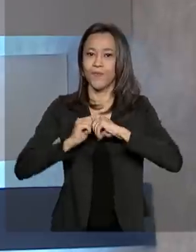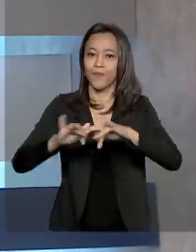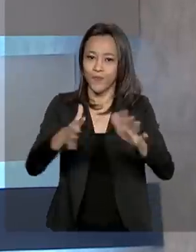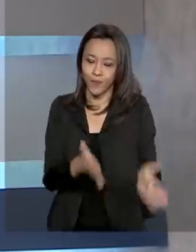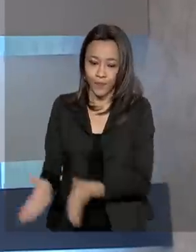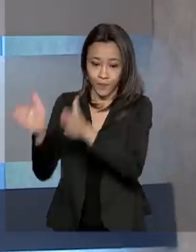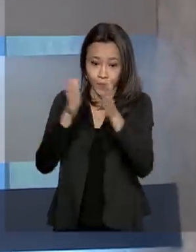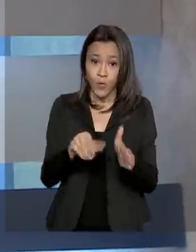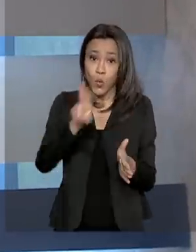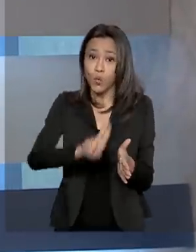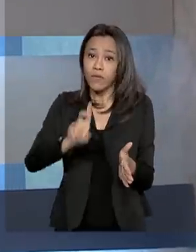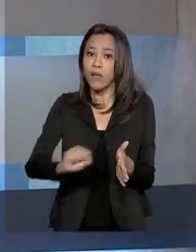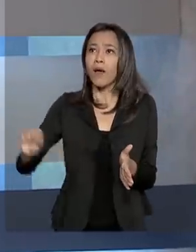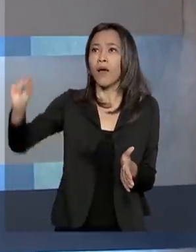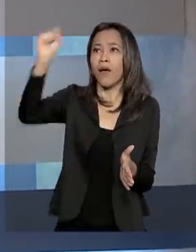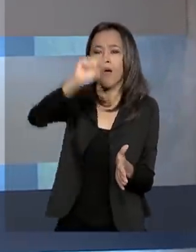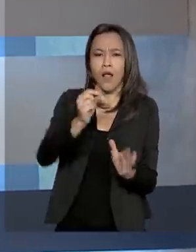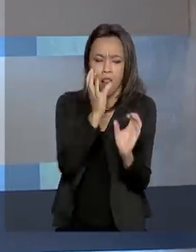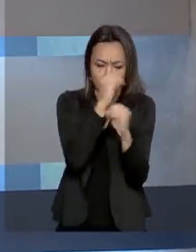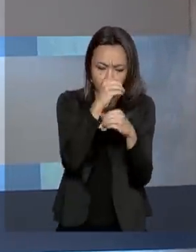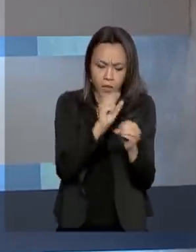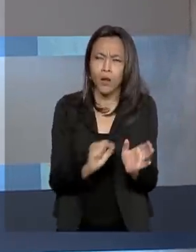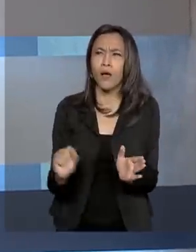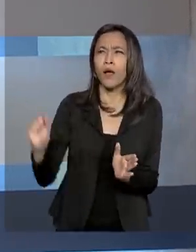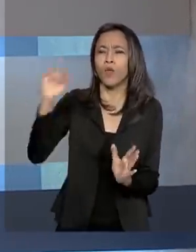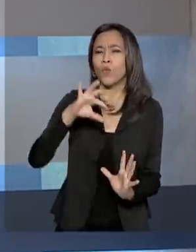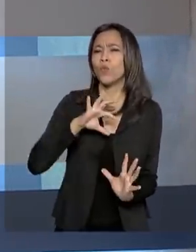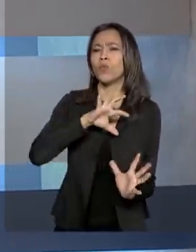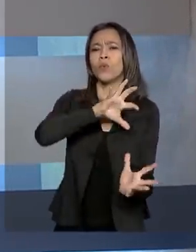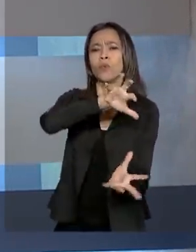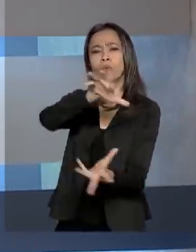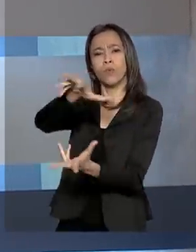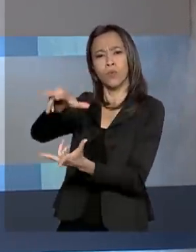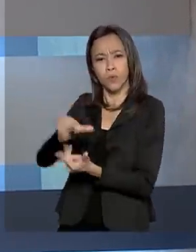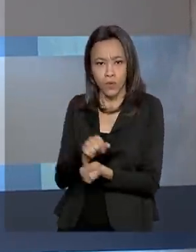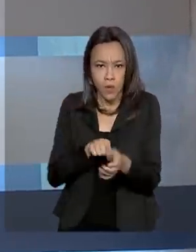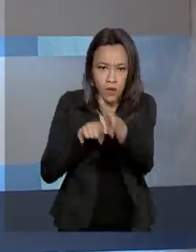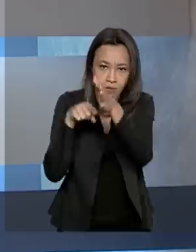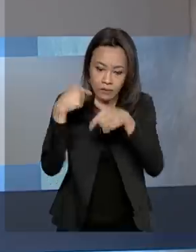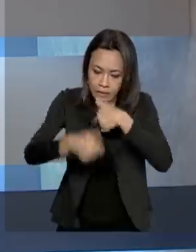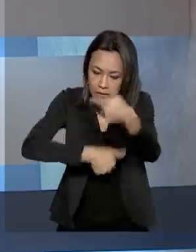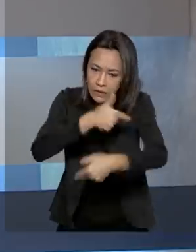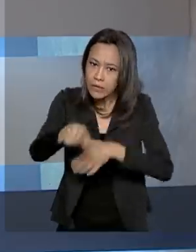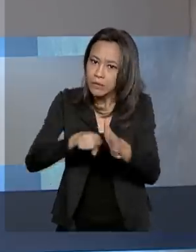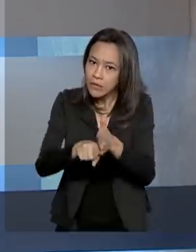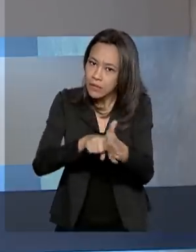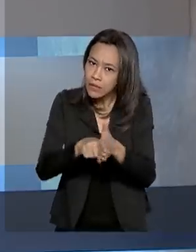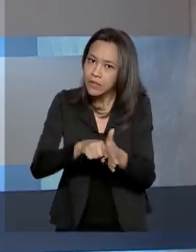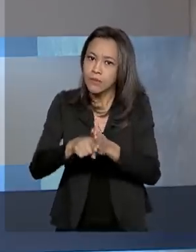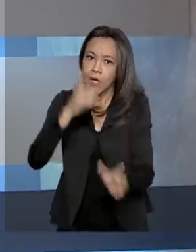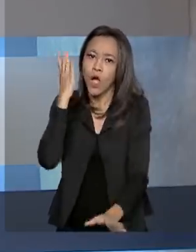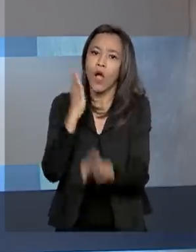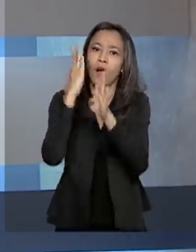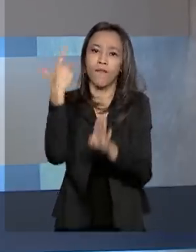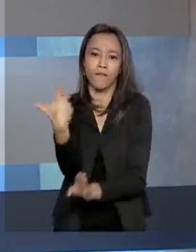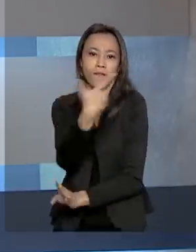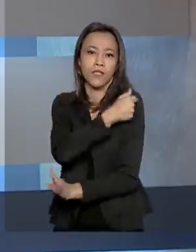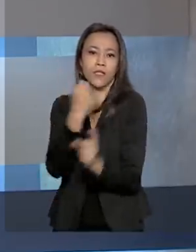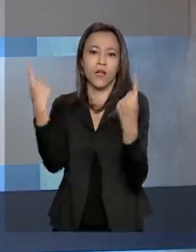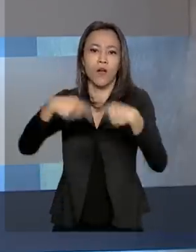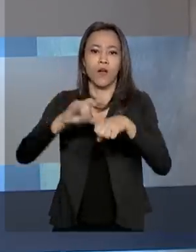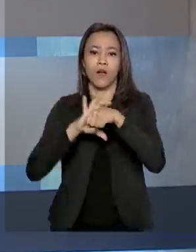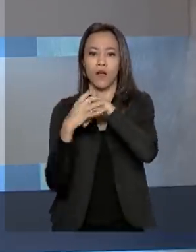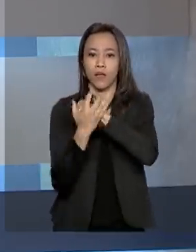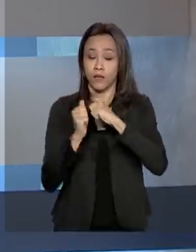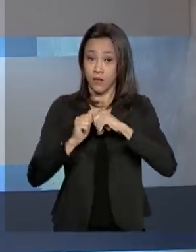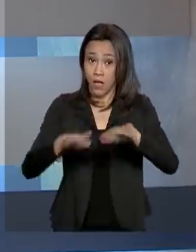Universidades e laboratórios de todo o mundo trabalham em busca da vacina contra a Covid-19. Enquanto isso, aqui no Distrito